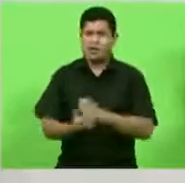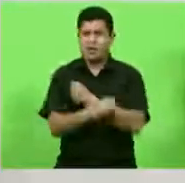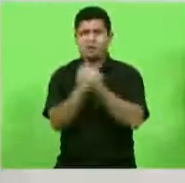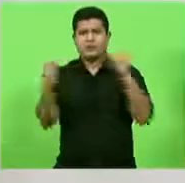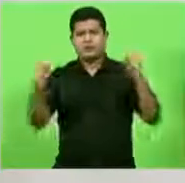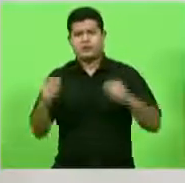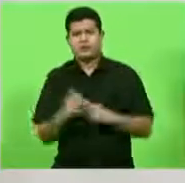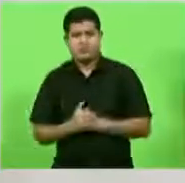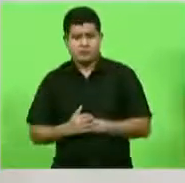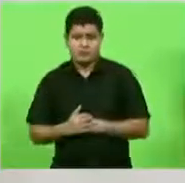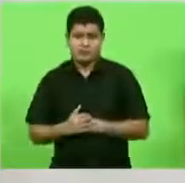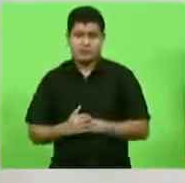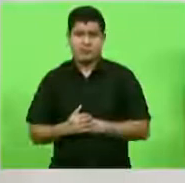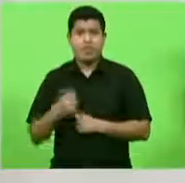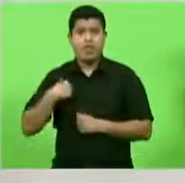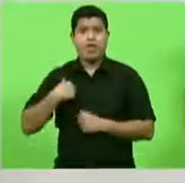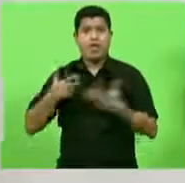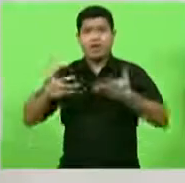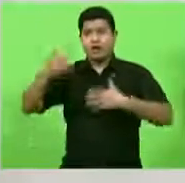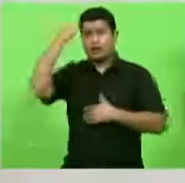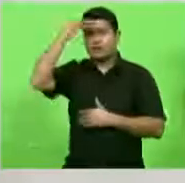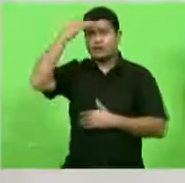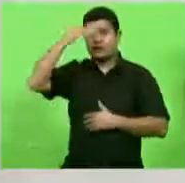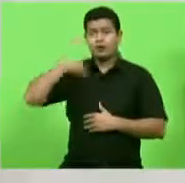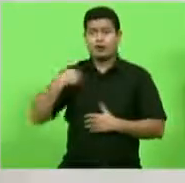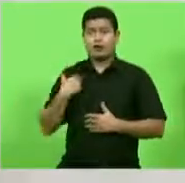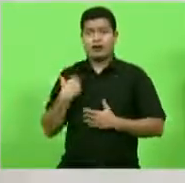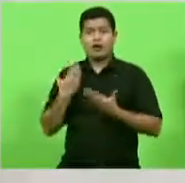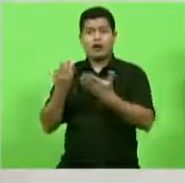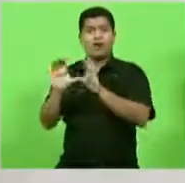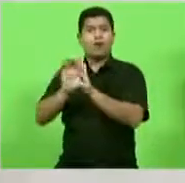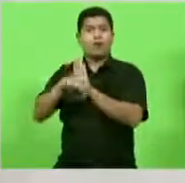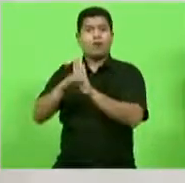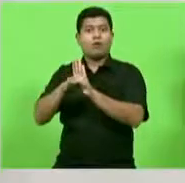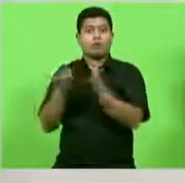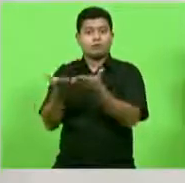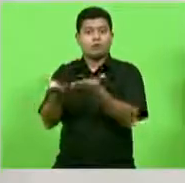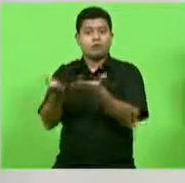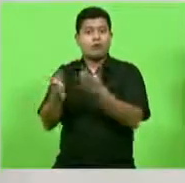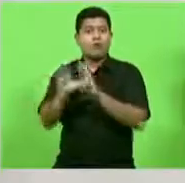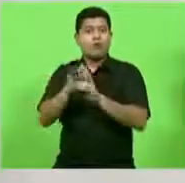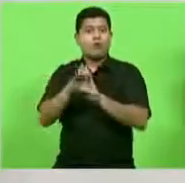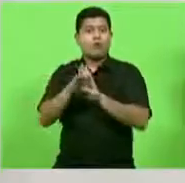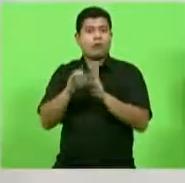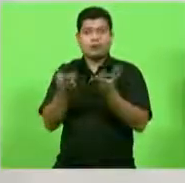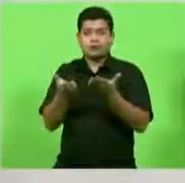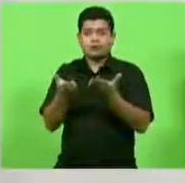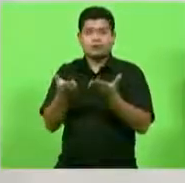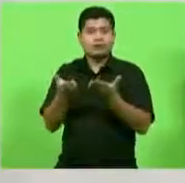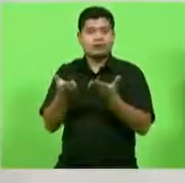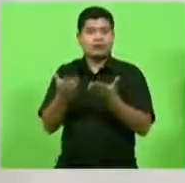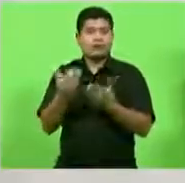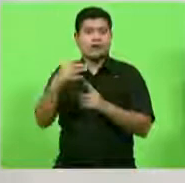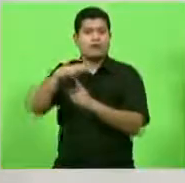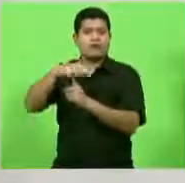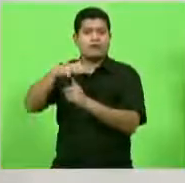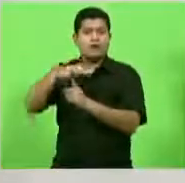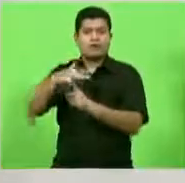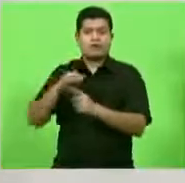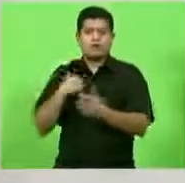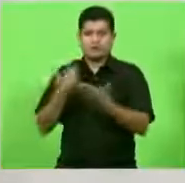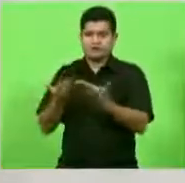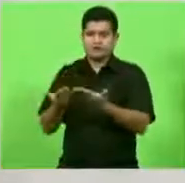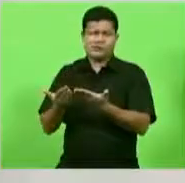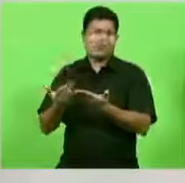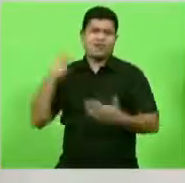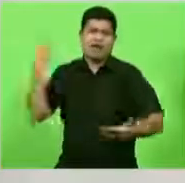Eu estou tentando entender quem que deu o conceito de feira para esse COIS. Igual eu falei, essa é a Santa Catarina que eu não quero, a que der